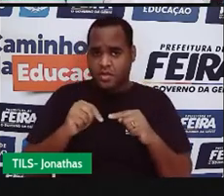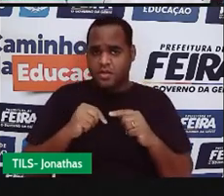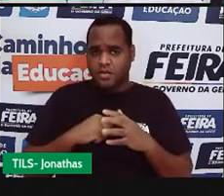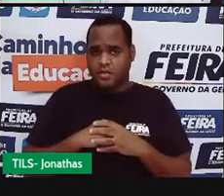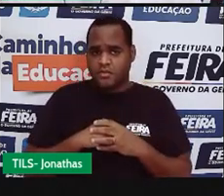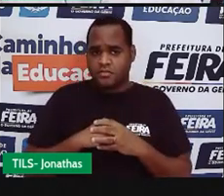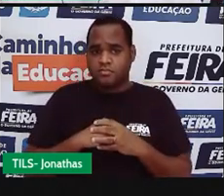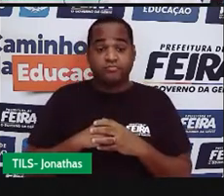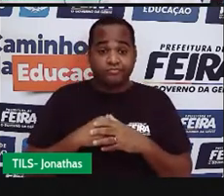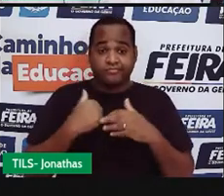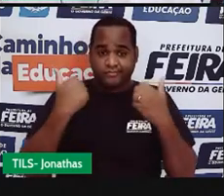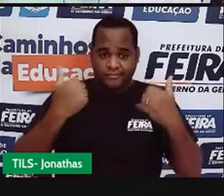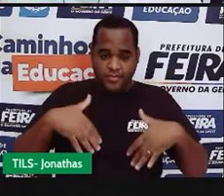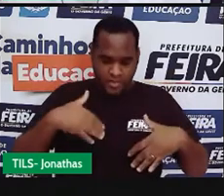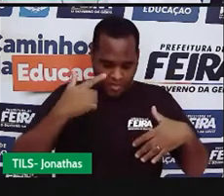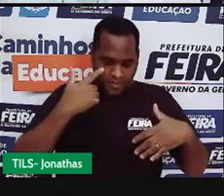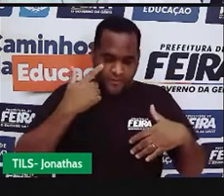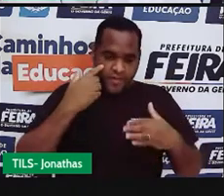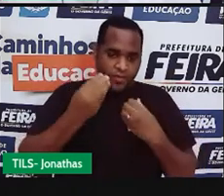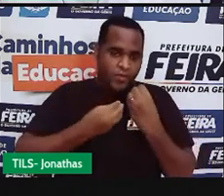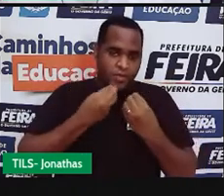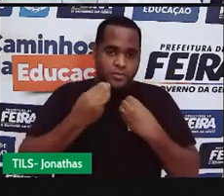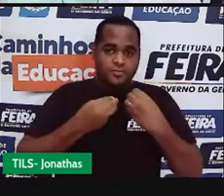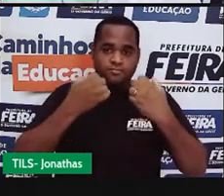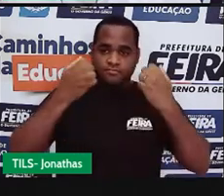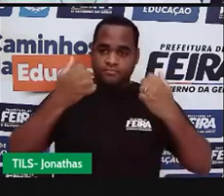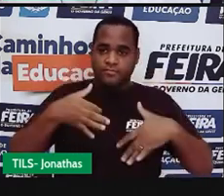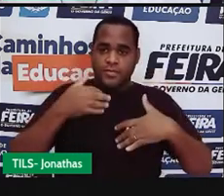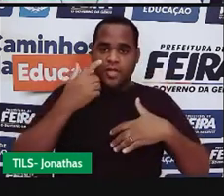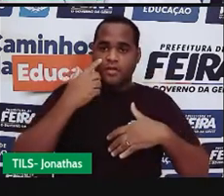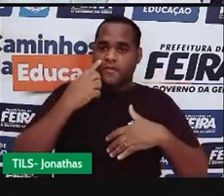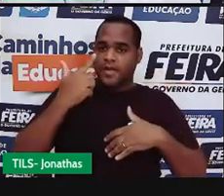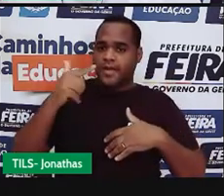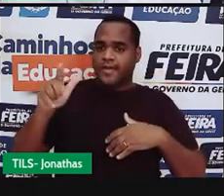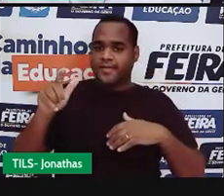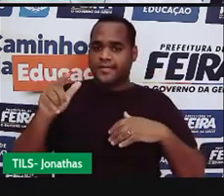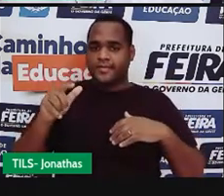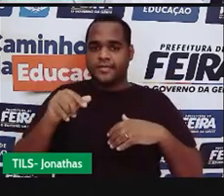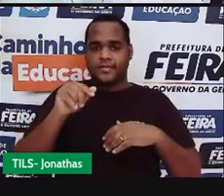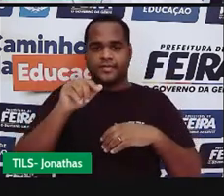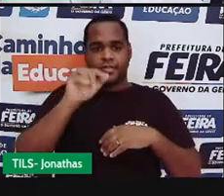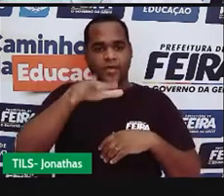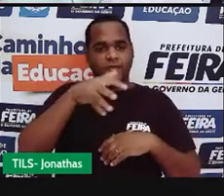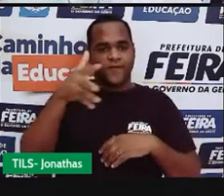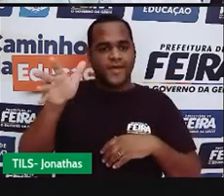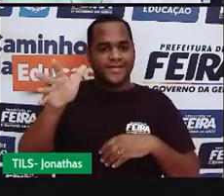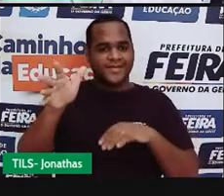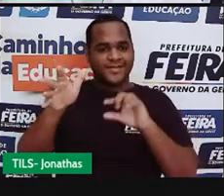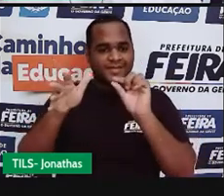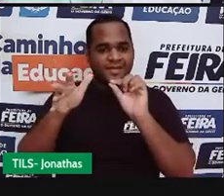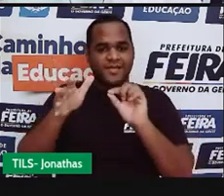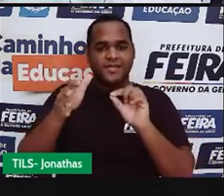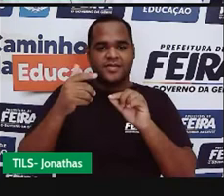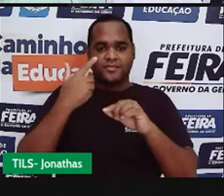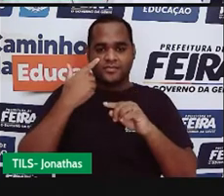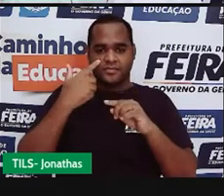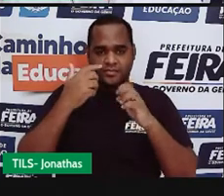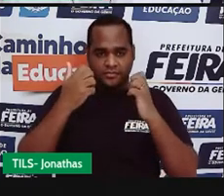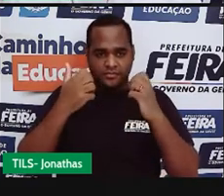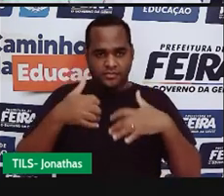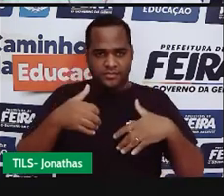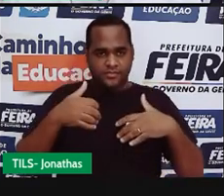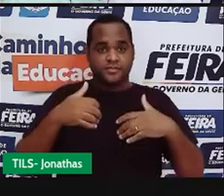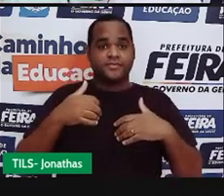Bom, então, vamos lá. O que é que eu vou fazer? Eu vou colocar uma malhazinha aqui na tela, só para a gente conseguir fazer esses triângulos